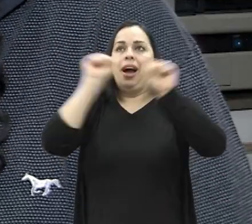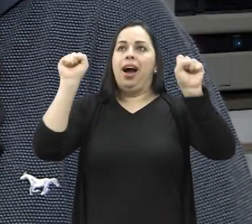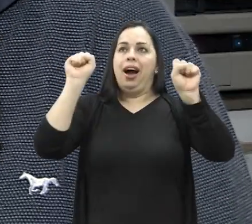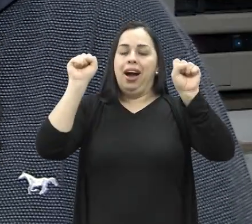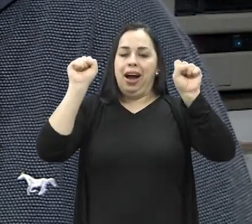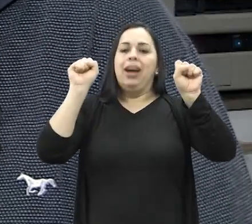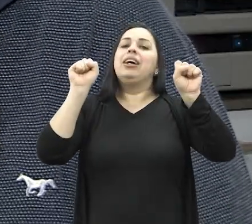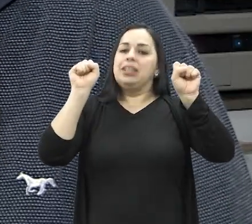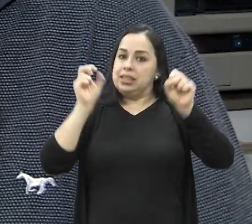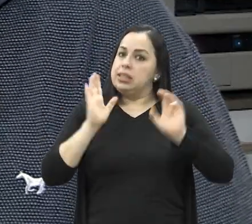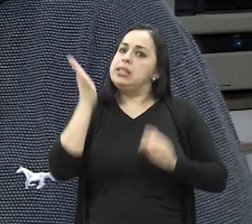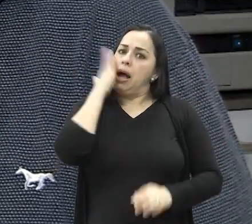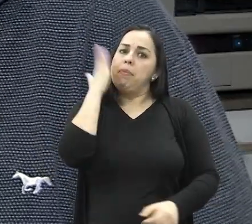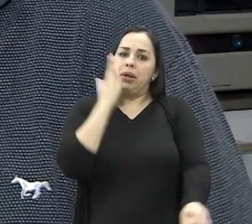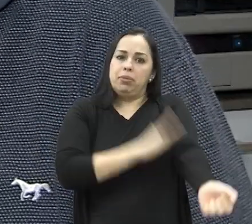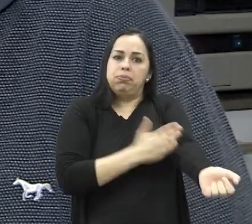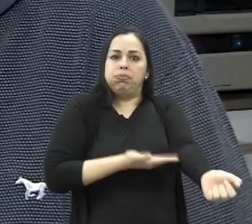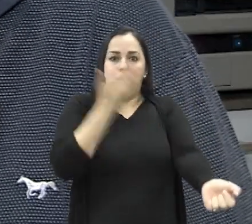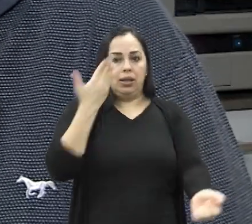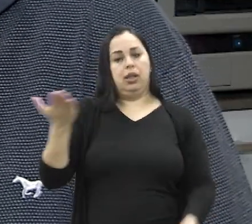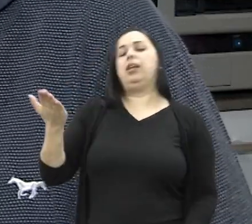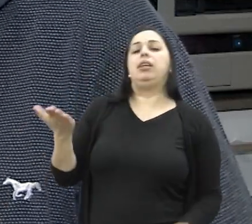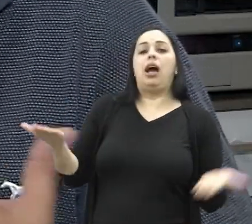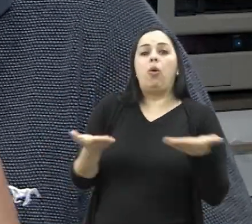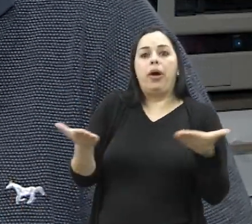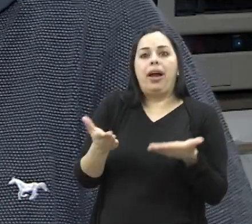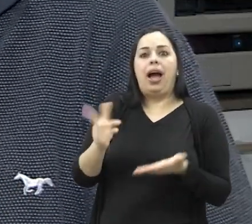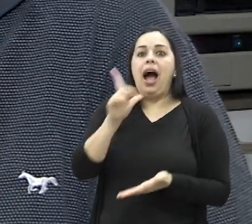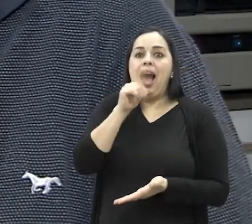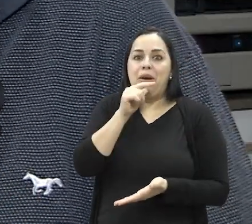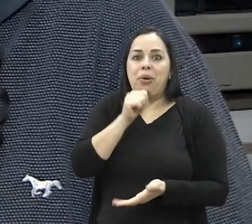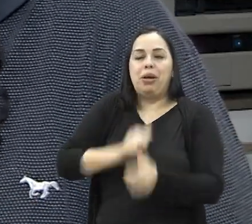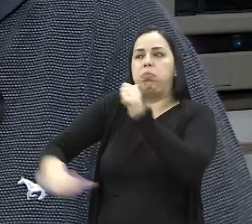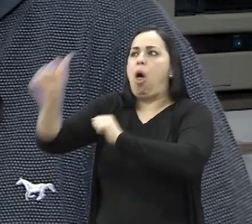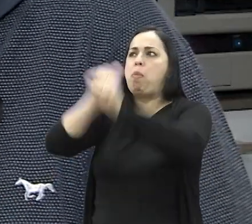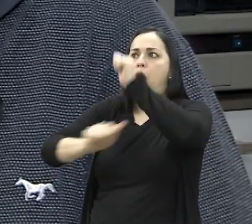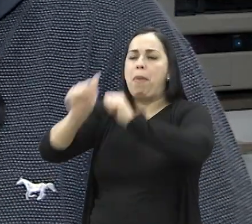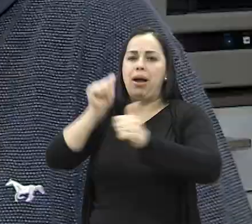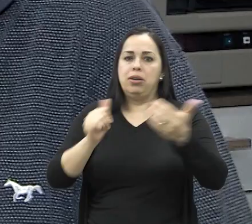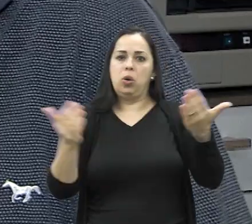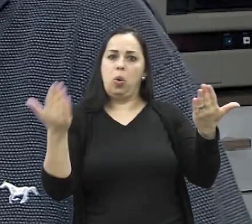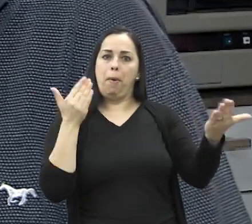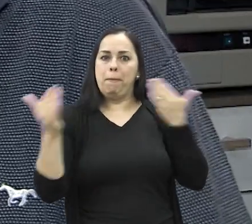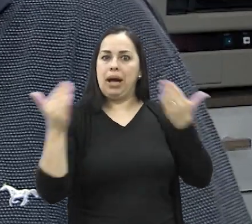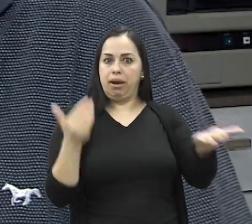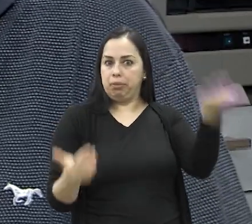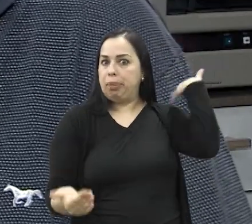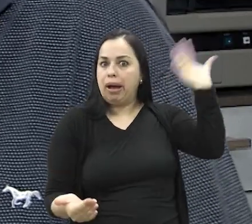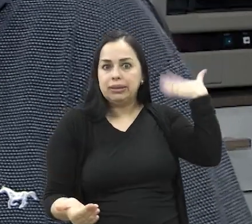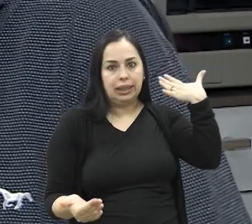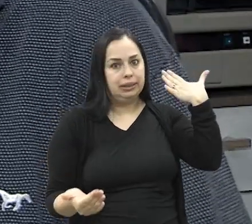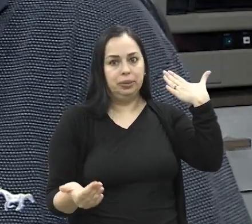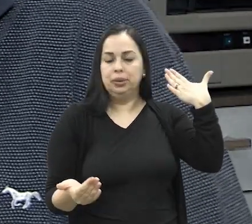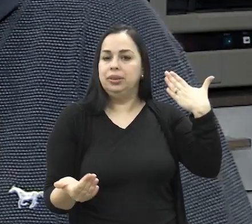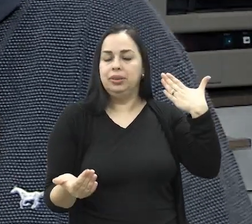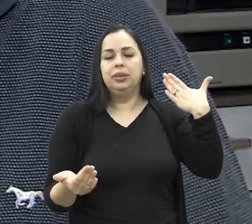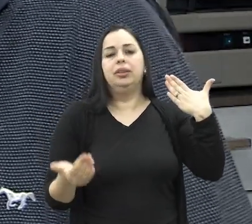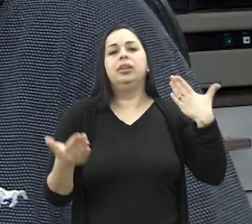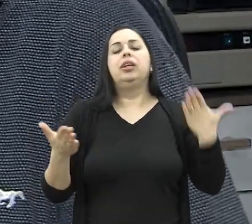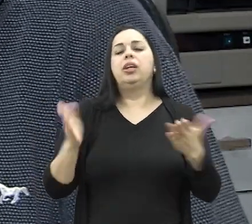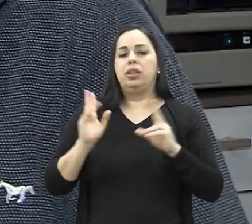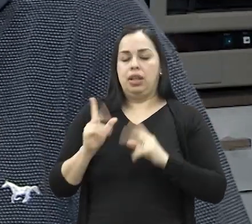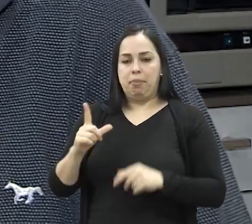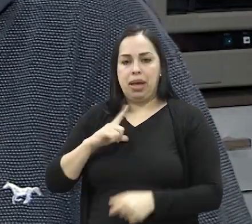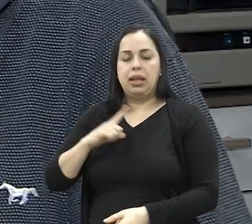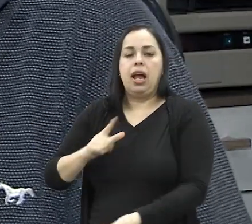hipertenso. Então, você vai, por exemplo, água. Eu me hidrato muito mais do que eu me hidratava antes. Virei amigo da minha hipertensão, né?